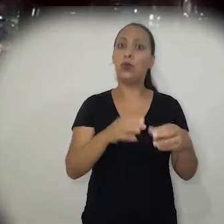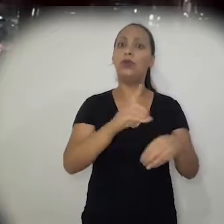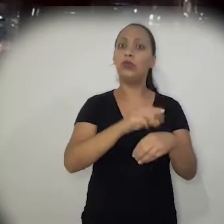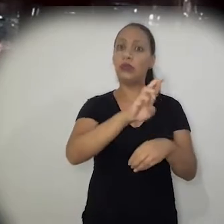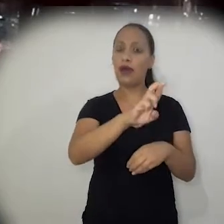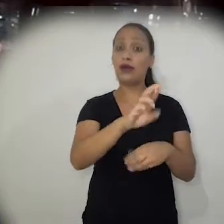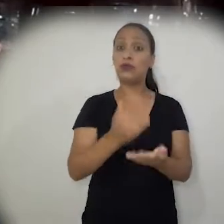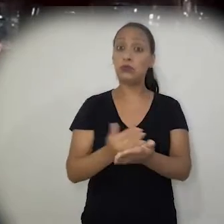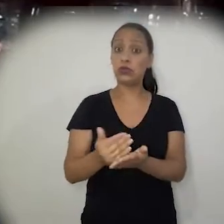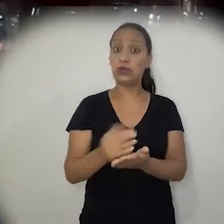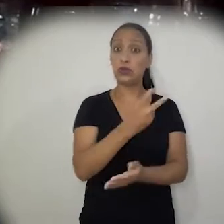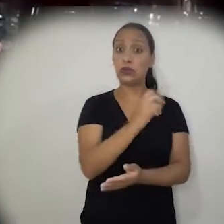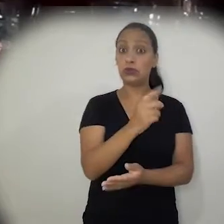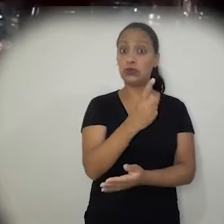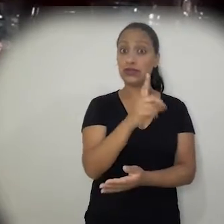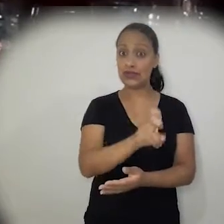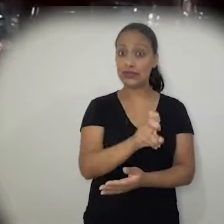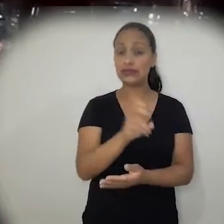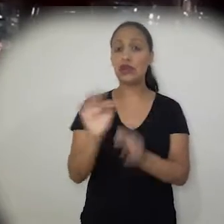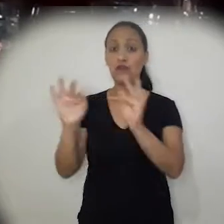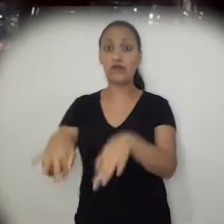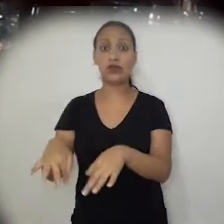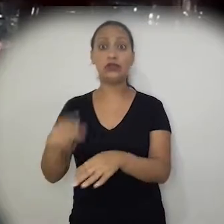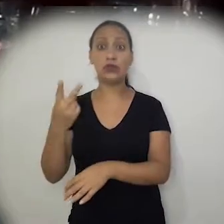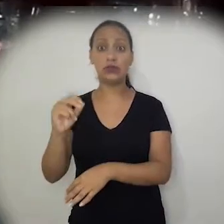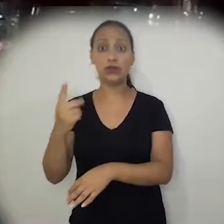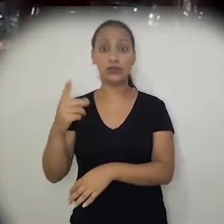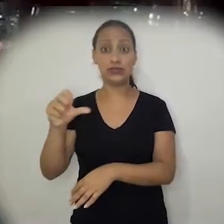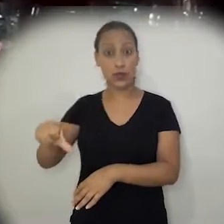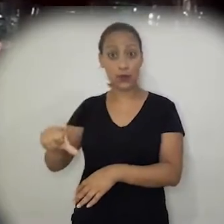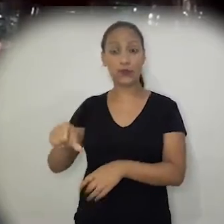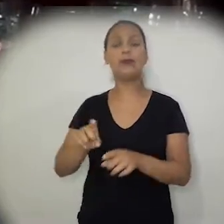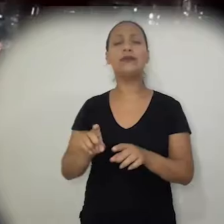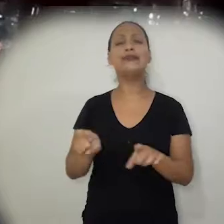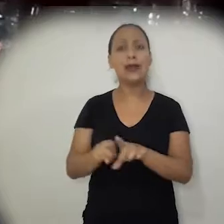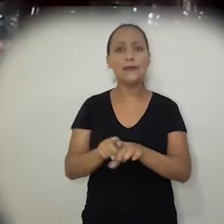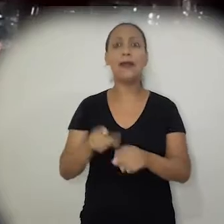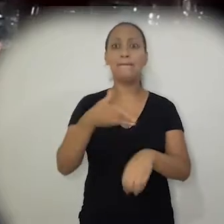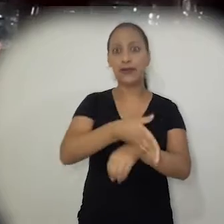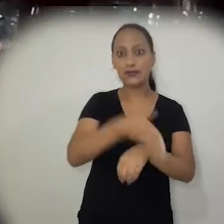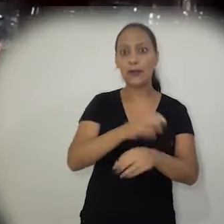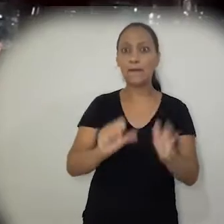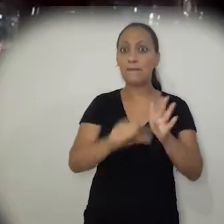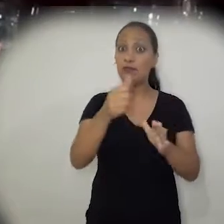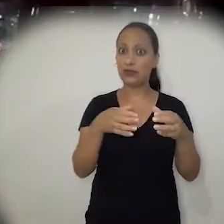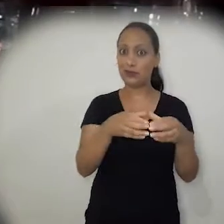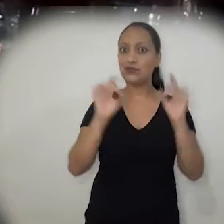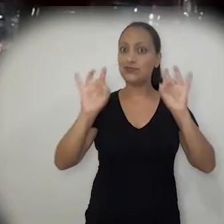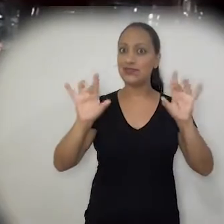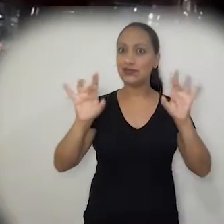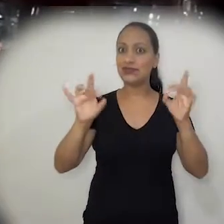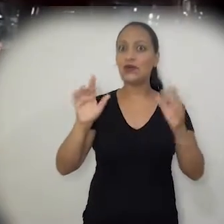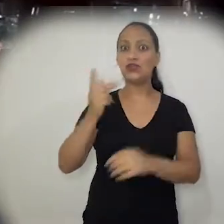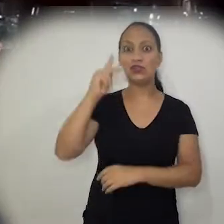2015 e concluiu no início de 2019. Mas, além disso, eu também fiz parte da primeira turma da especialização